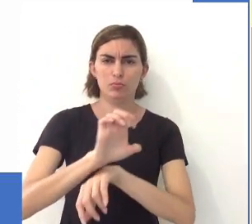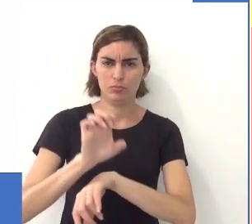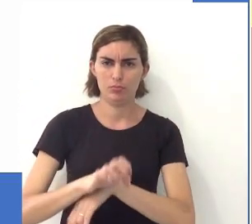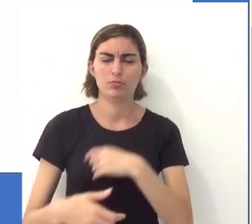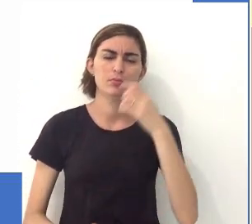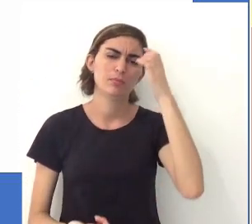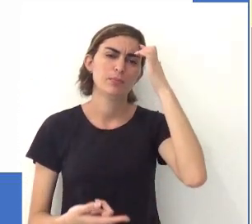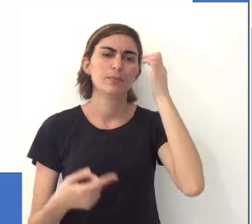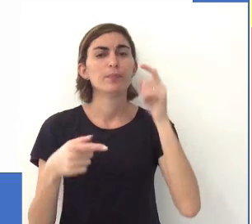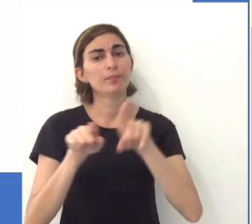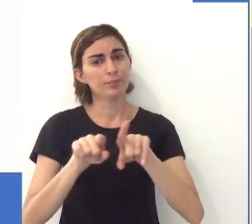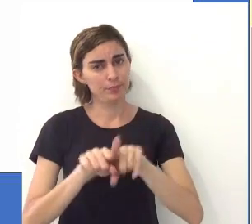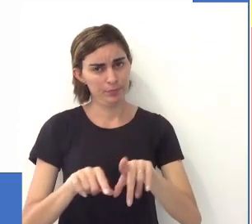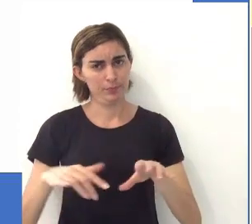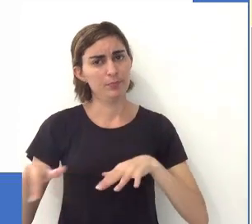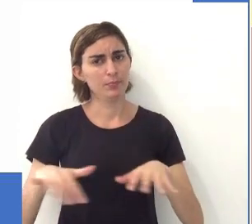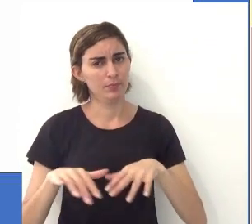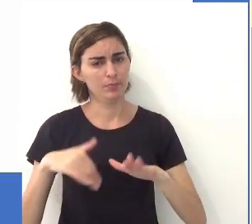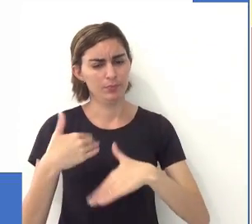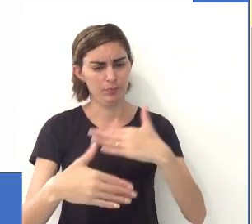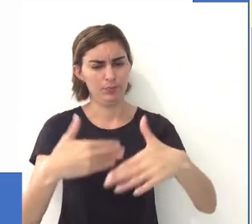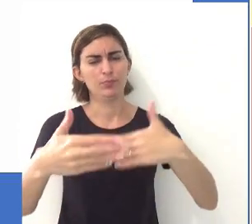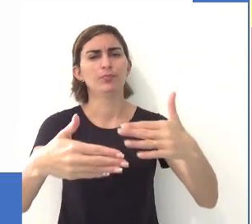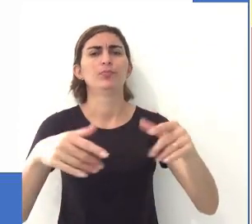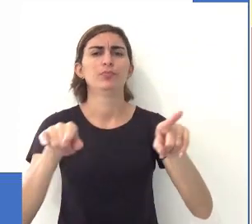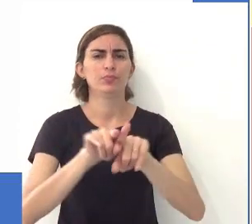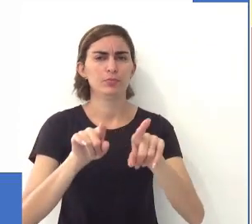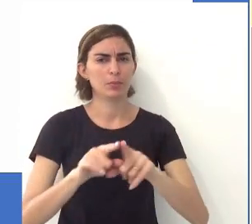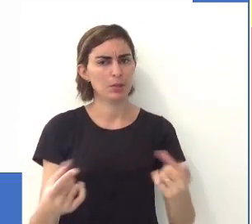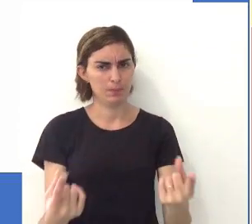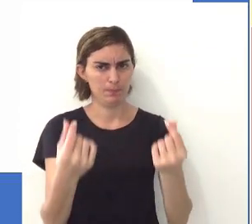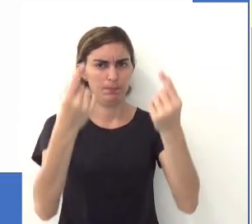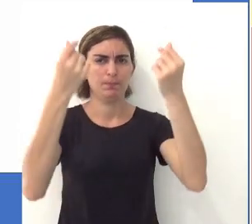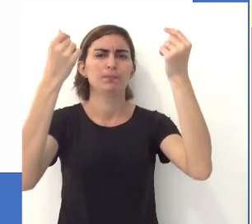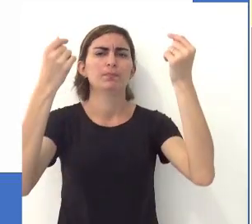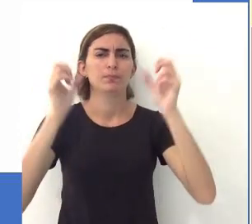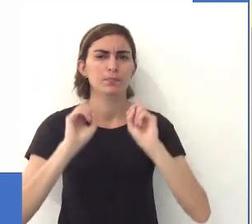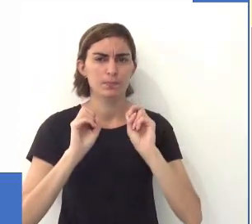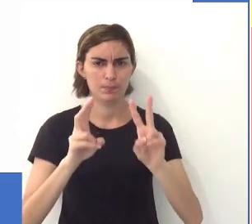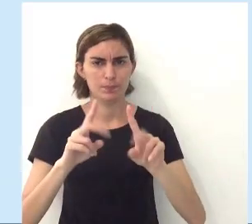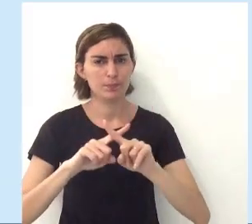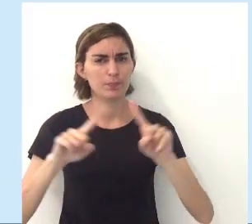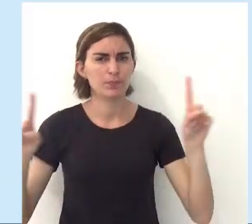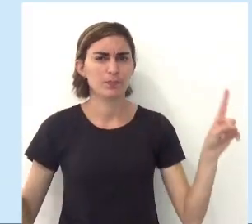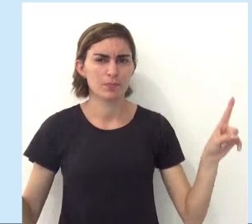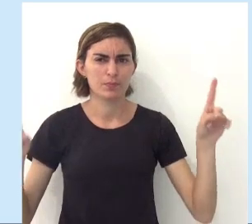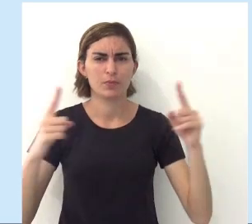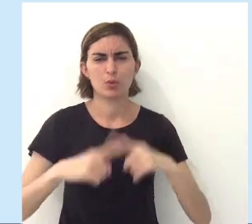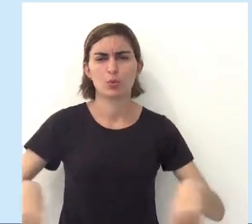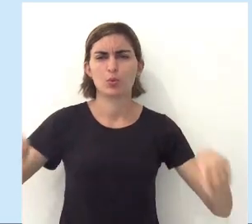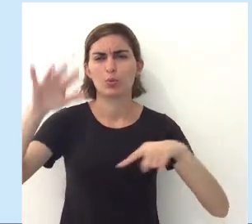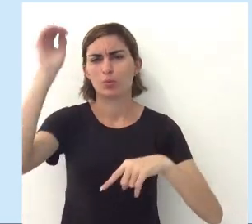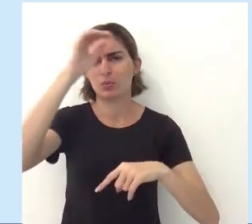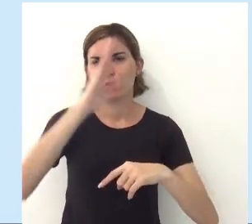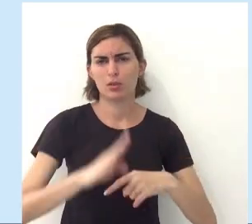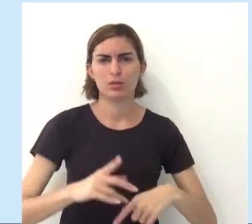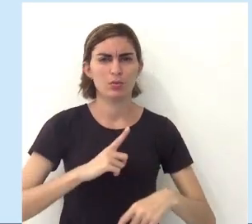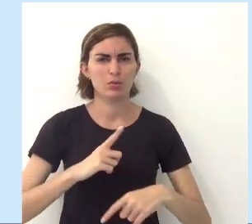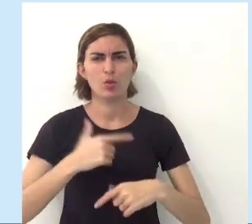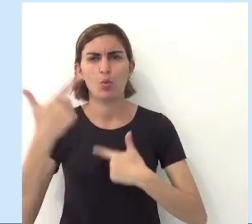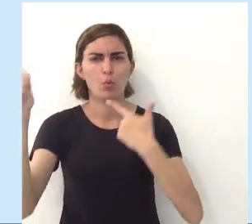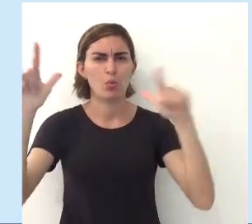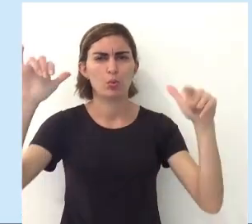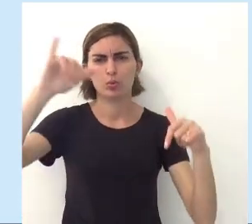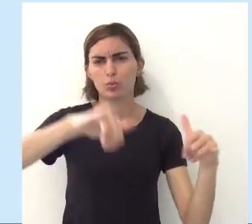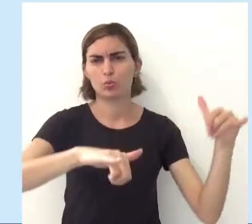estado, ok, gente? E isso movimenta cada vez mais também a economia, ok? Mas, em todo o Brasil,